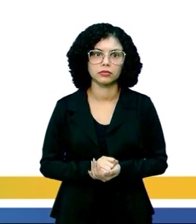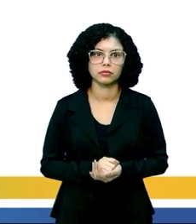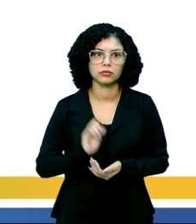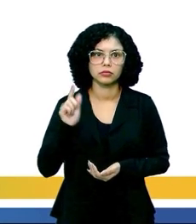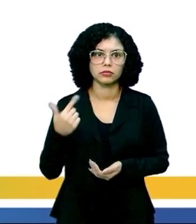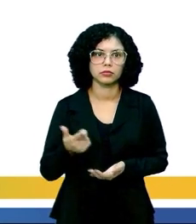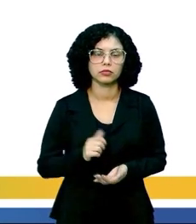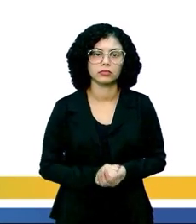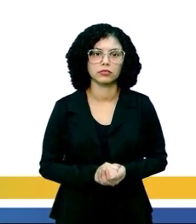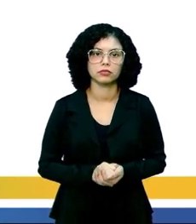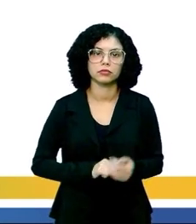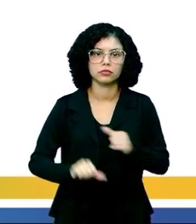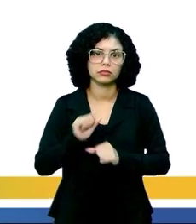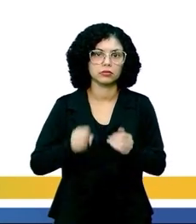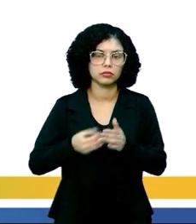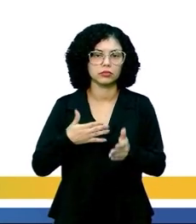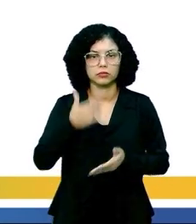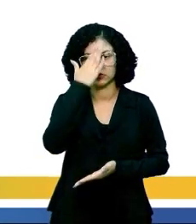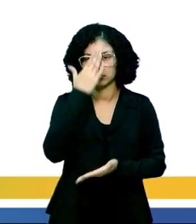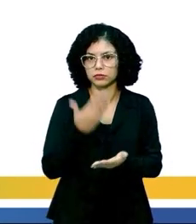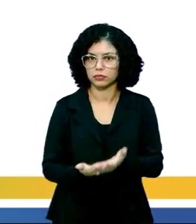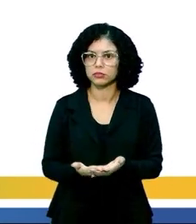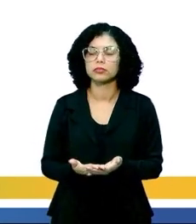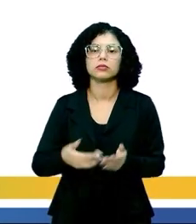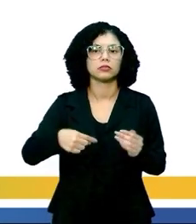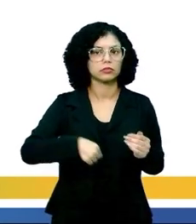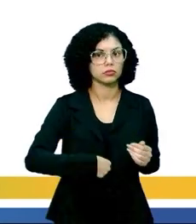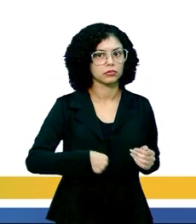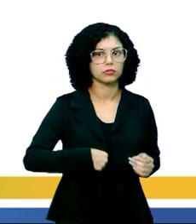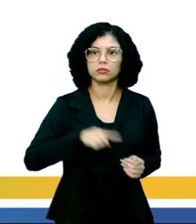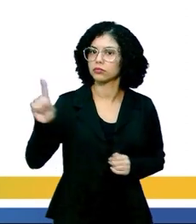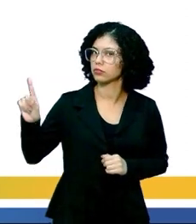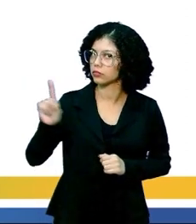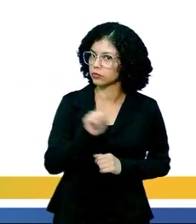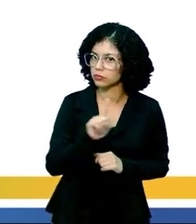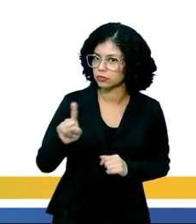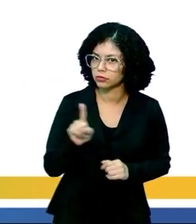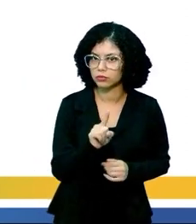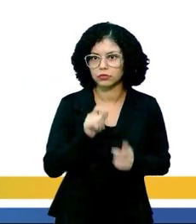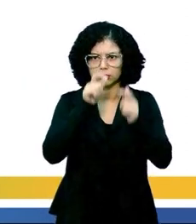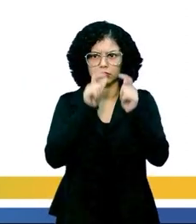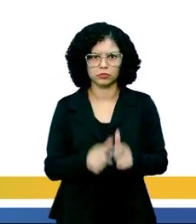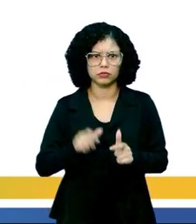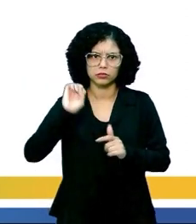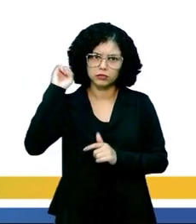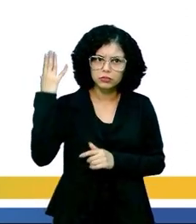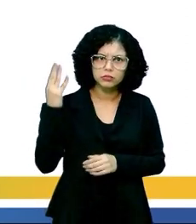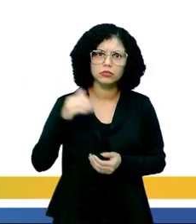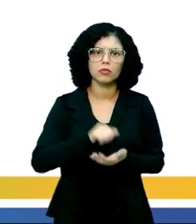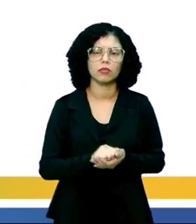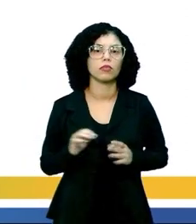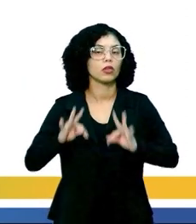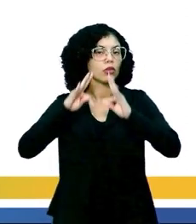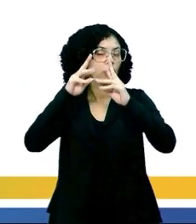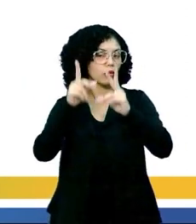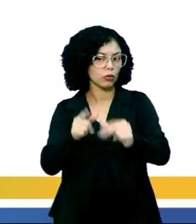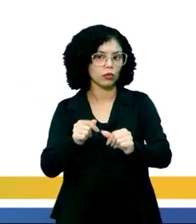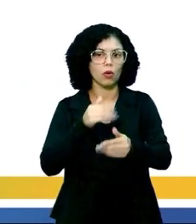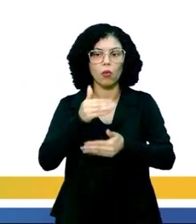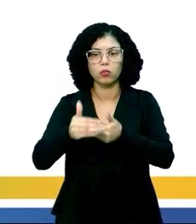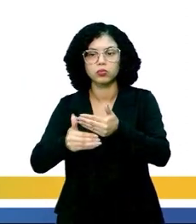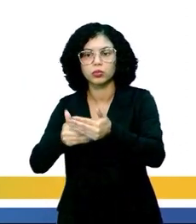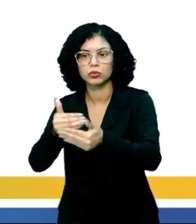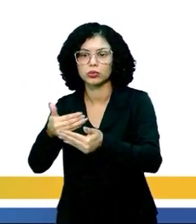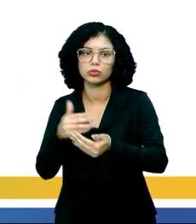Próxima questão. Ao contrário de que muitas pessoas acreditam, o estômago não é um órgão onde ocorre toda a digestão.